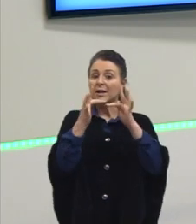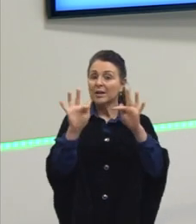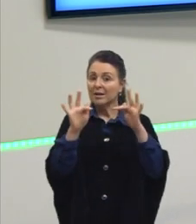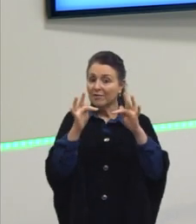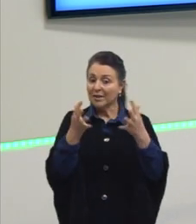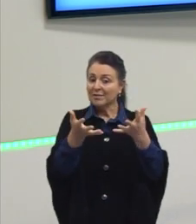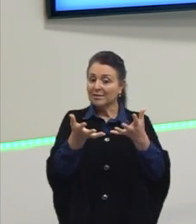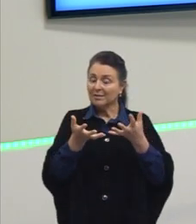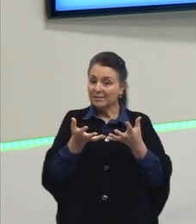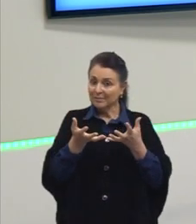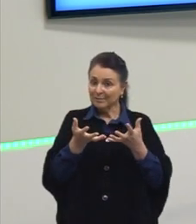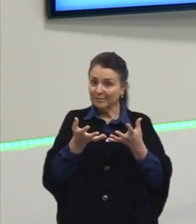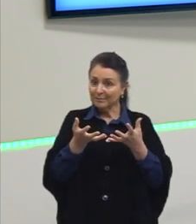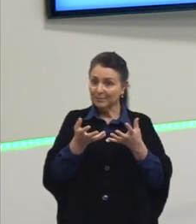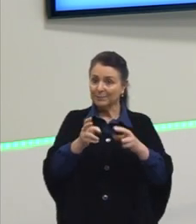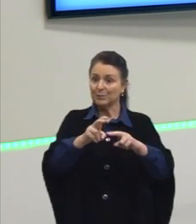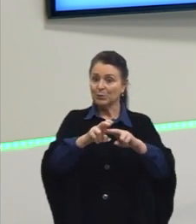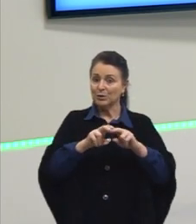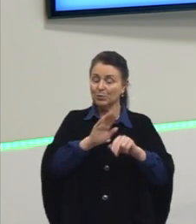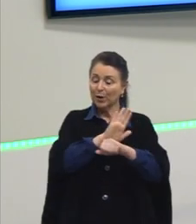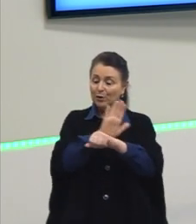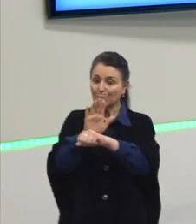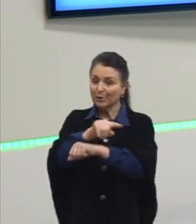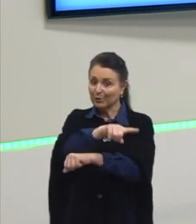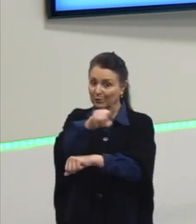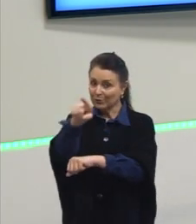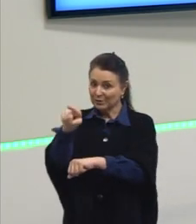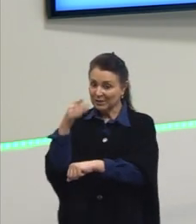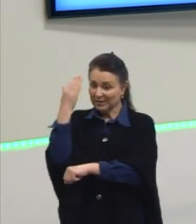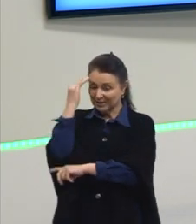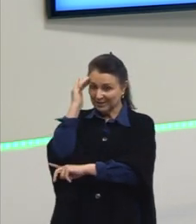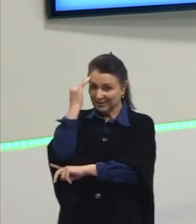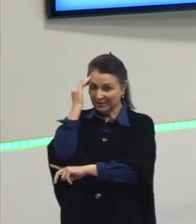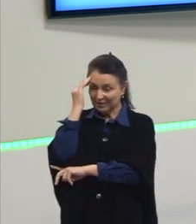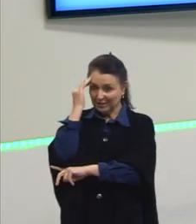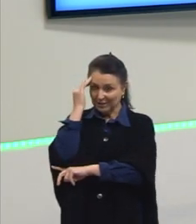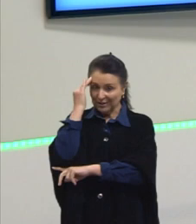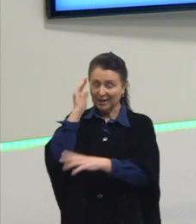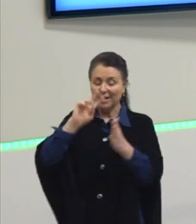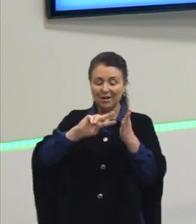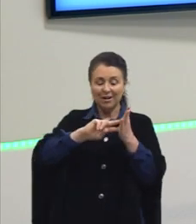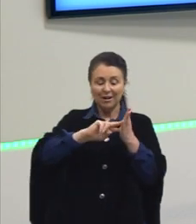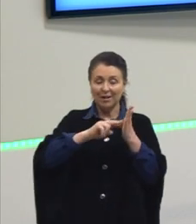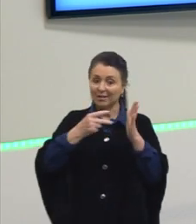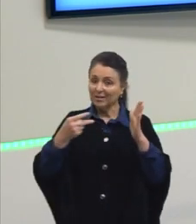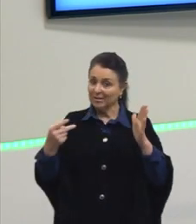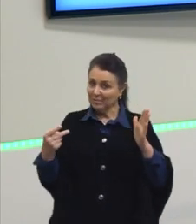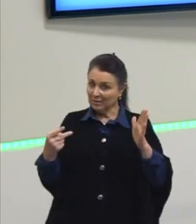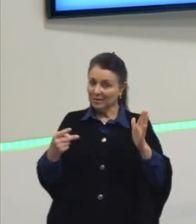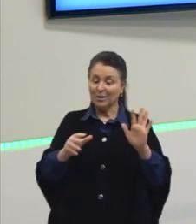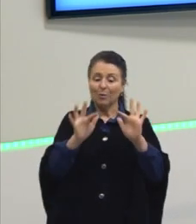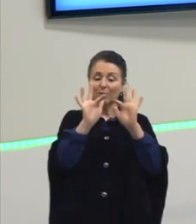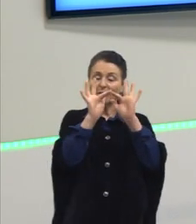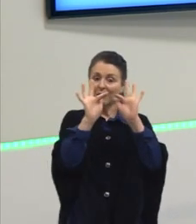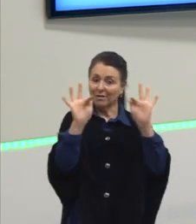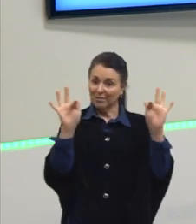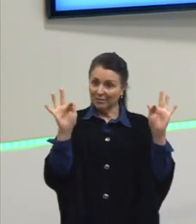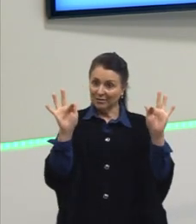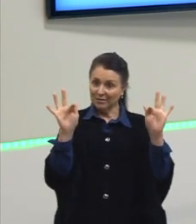escrita. E isso ajuda vocês a entenderem a interpretação dessa frase.